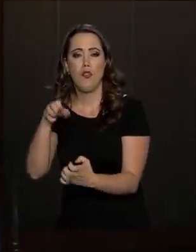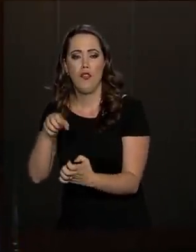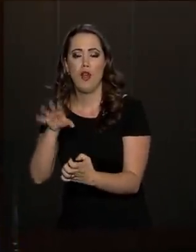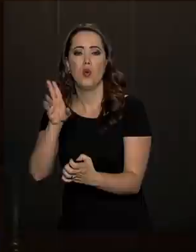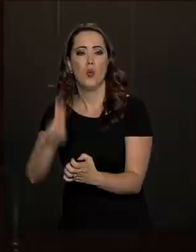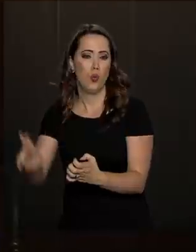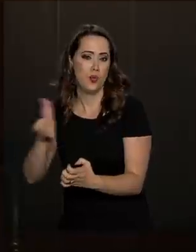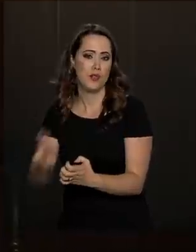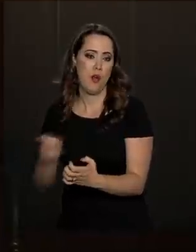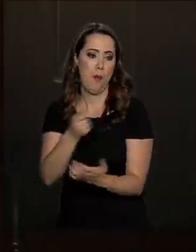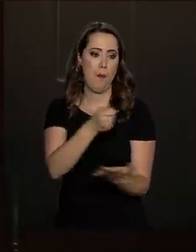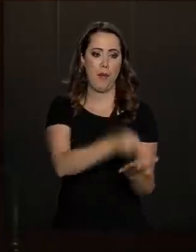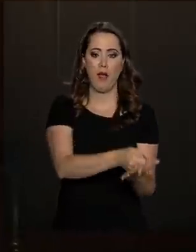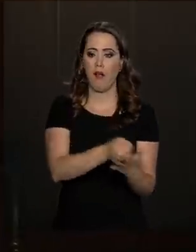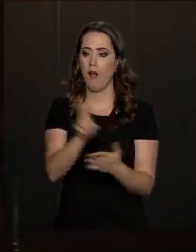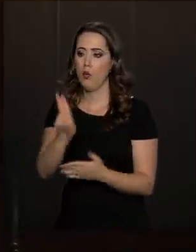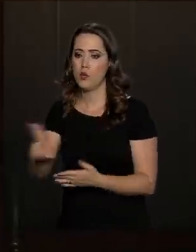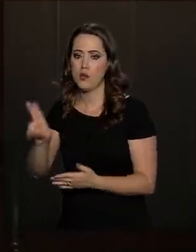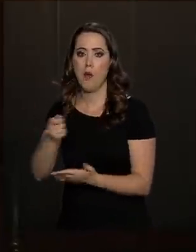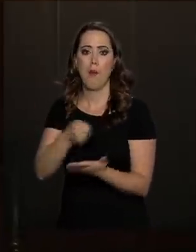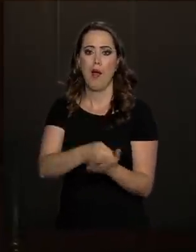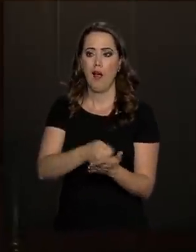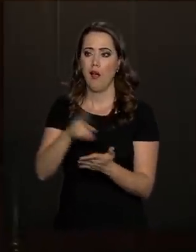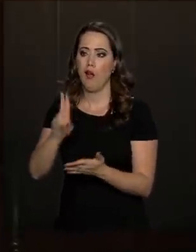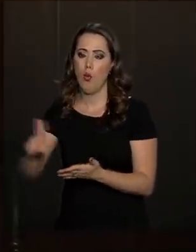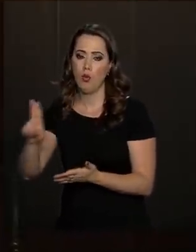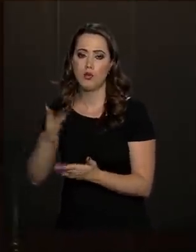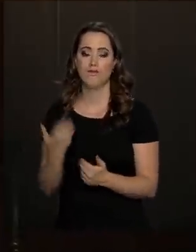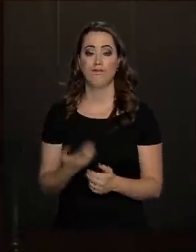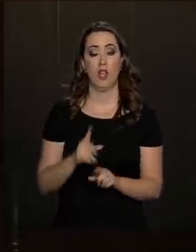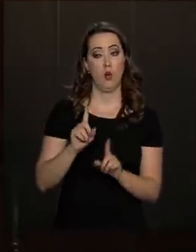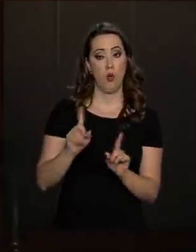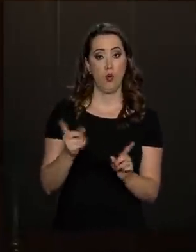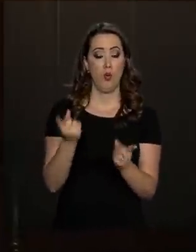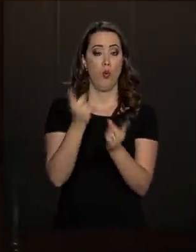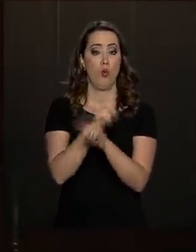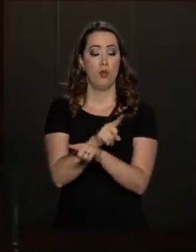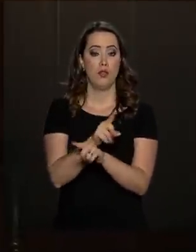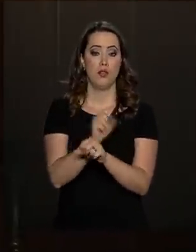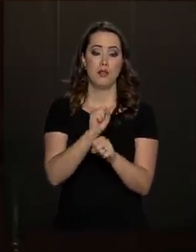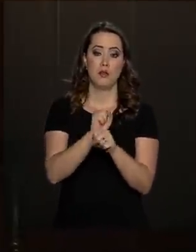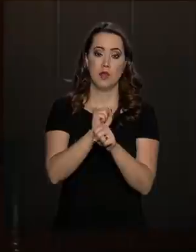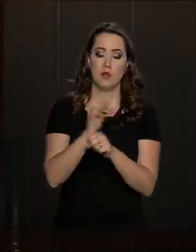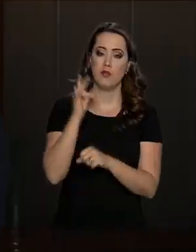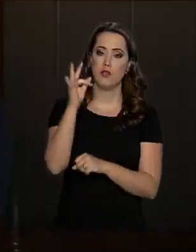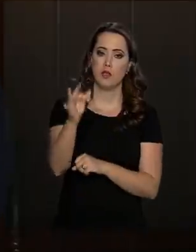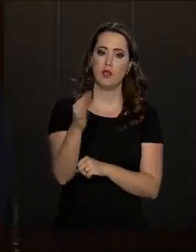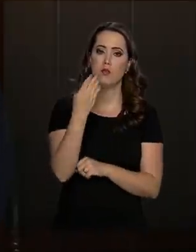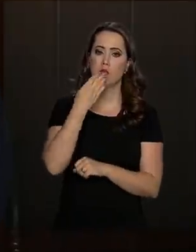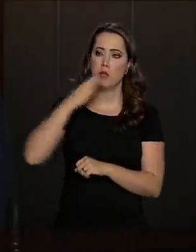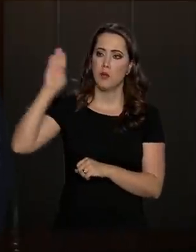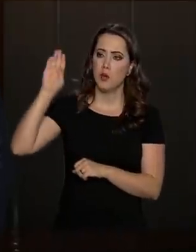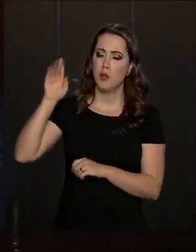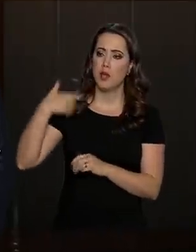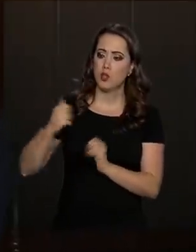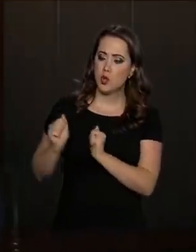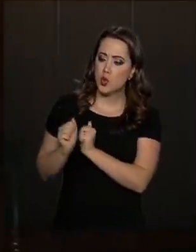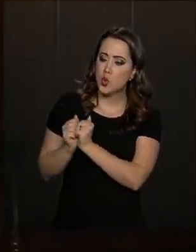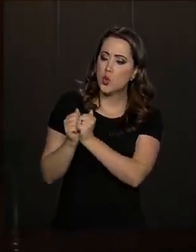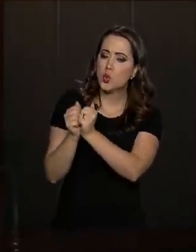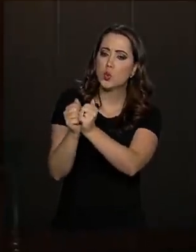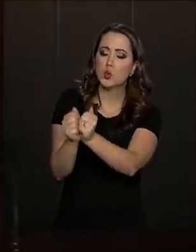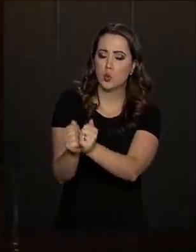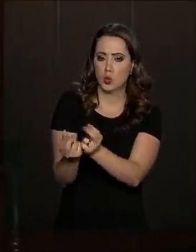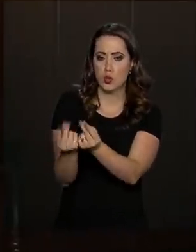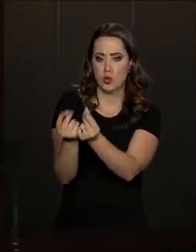instantaneamente. Ao contrário de um regime de capitalização, onde você leva esses recursos para o futuro. Você promete, mas carrega os recursos